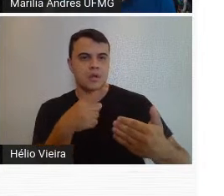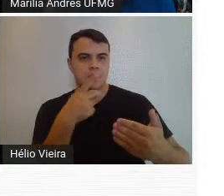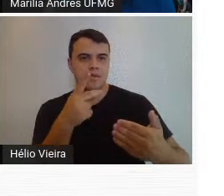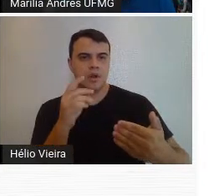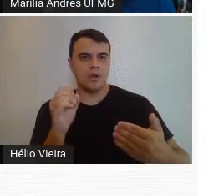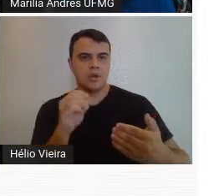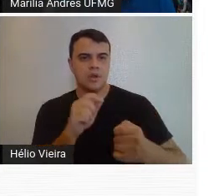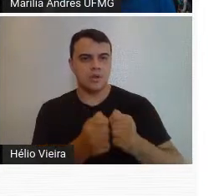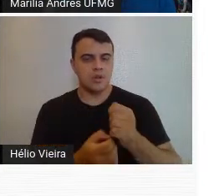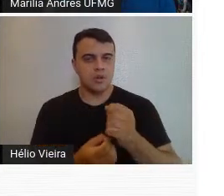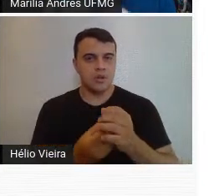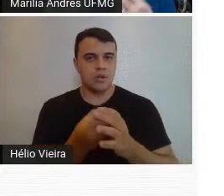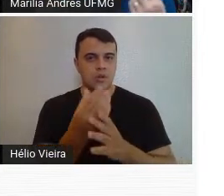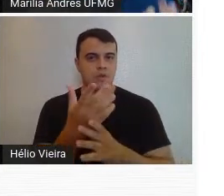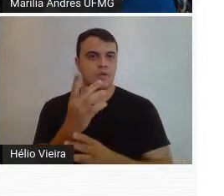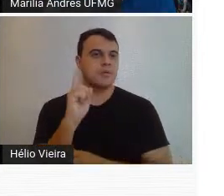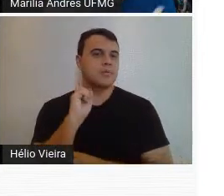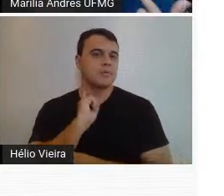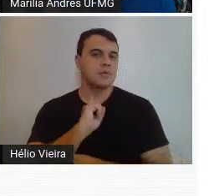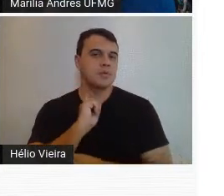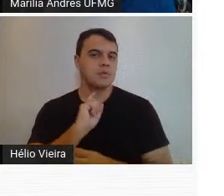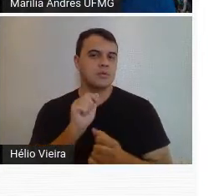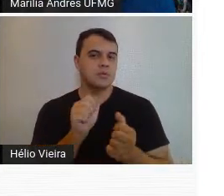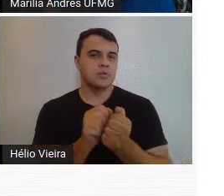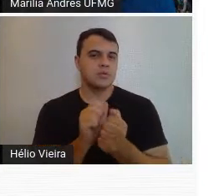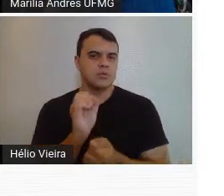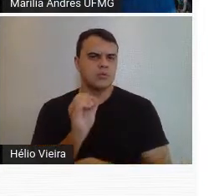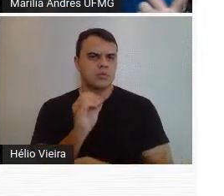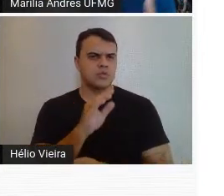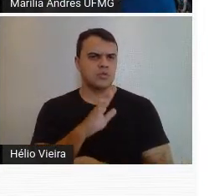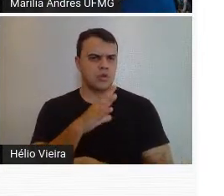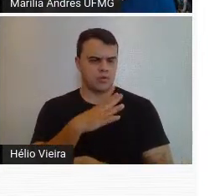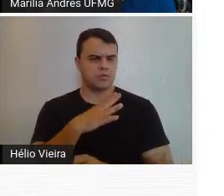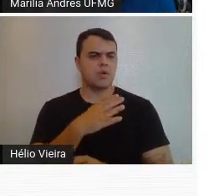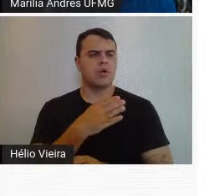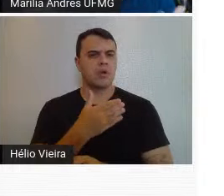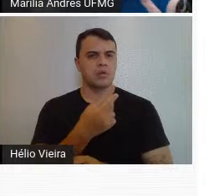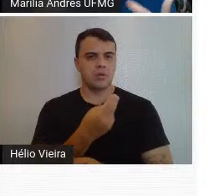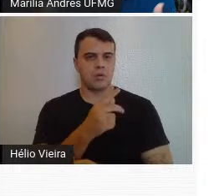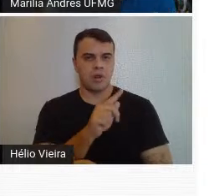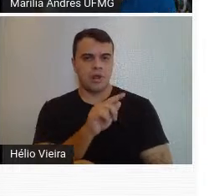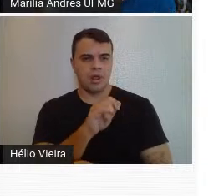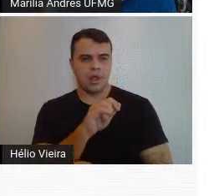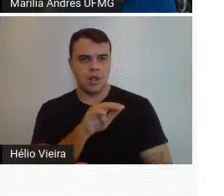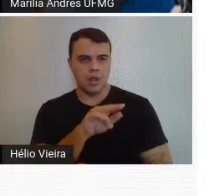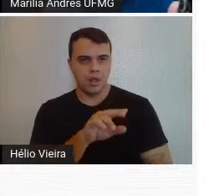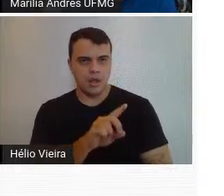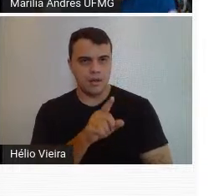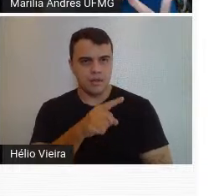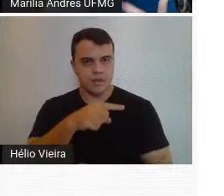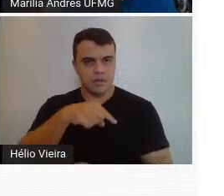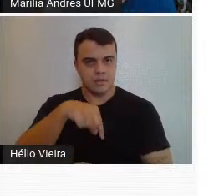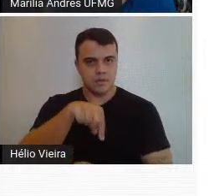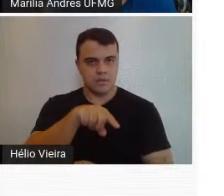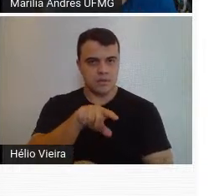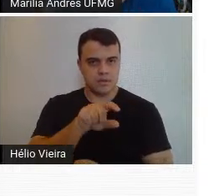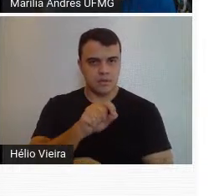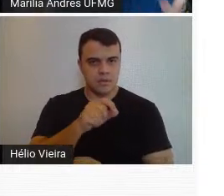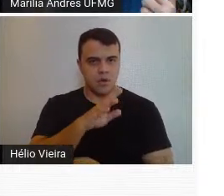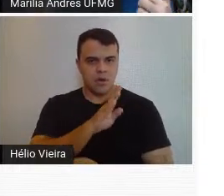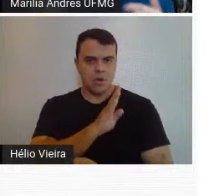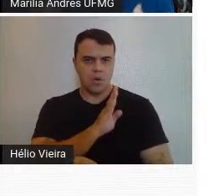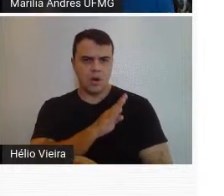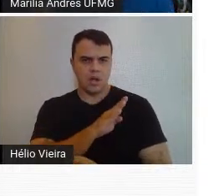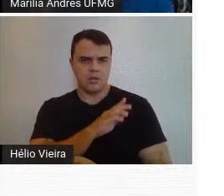Renascença Mineira, se juntam novos apóstolos que, como Guignard, arrancam das rubras fibras do coração